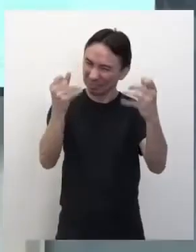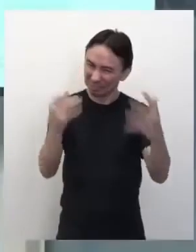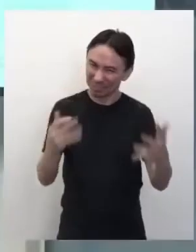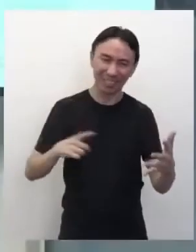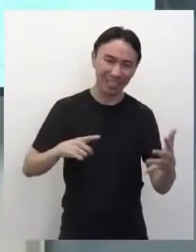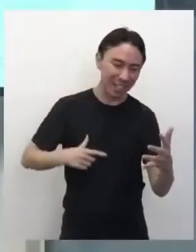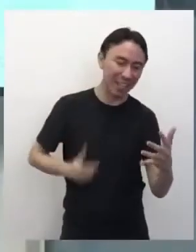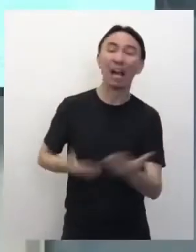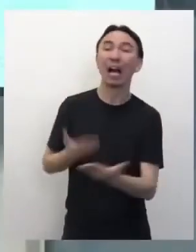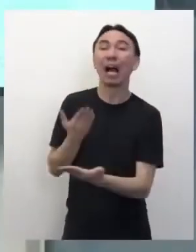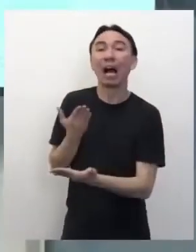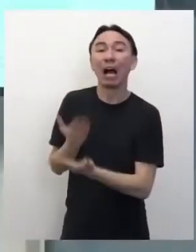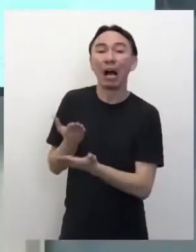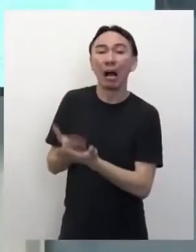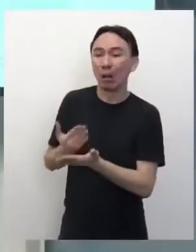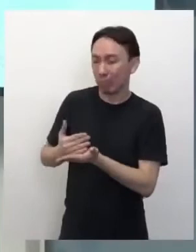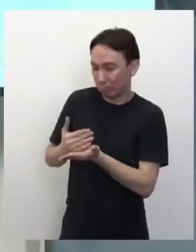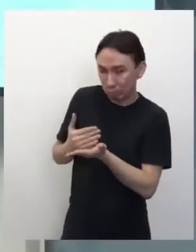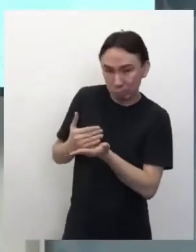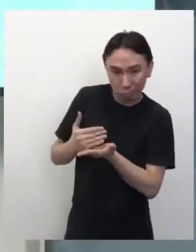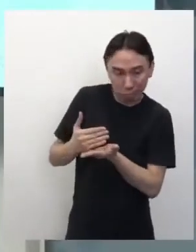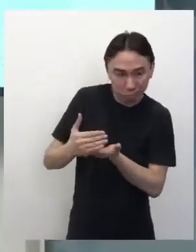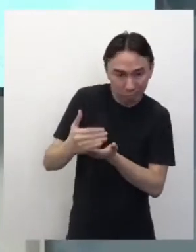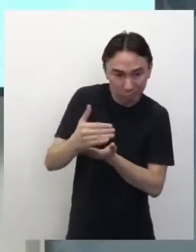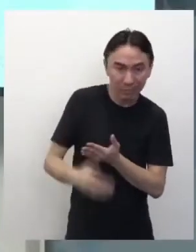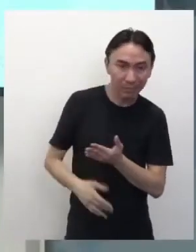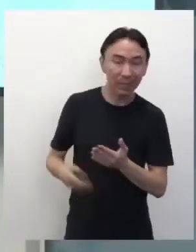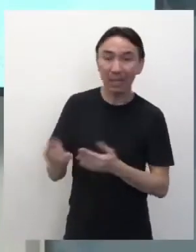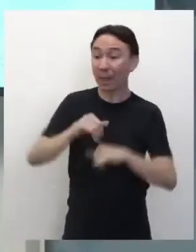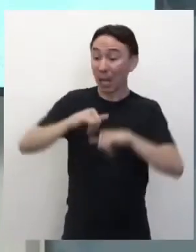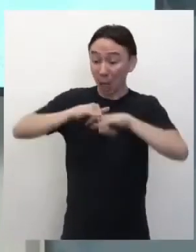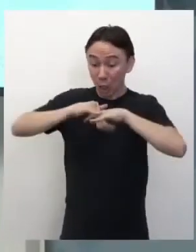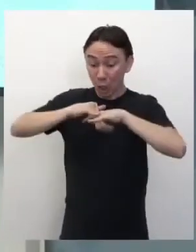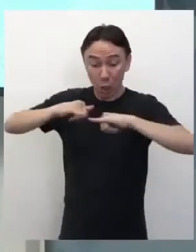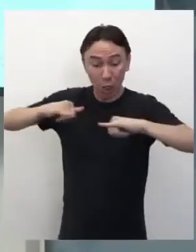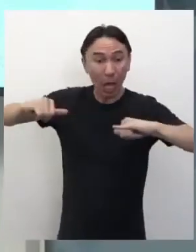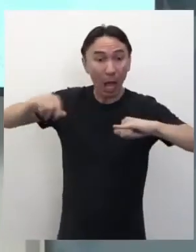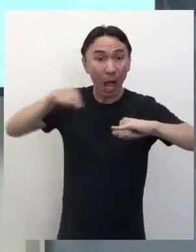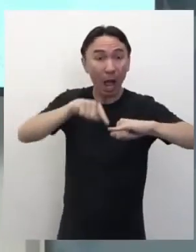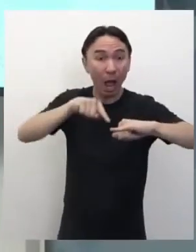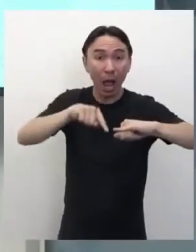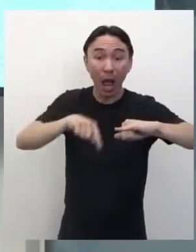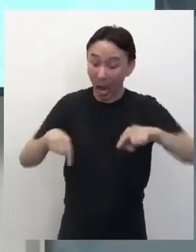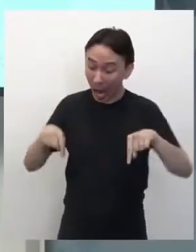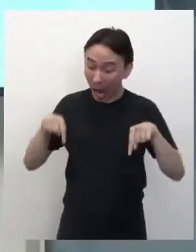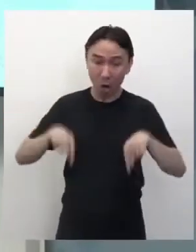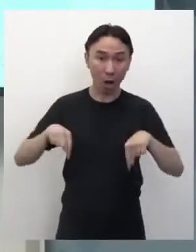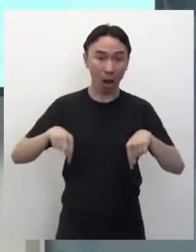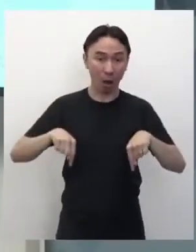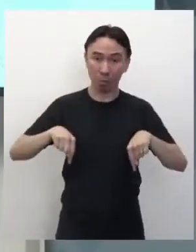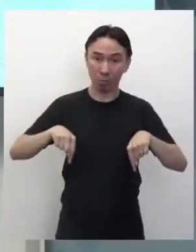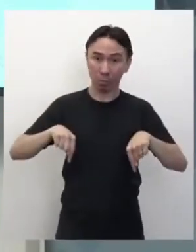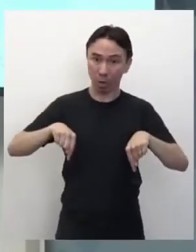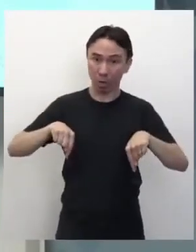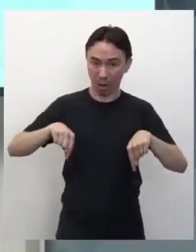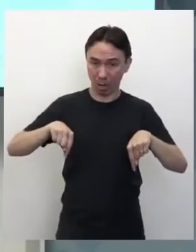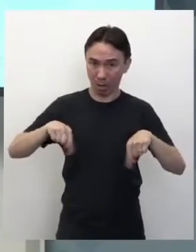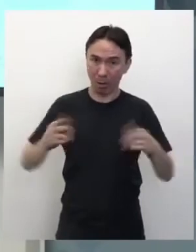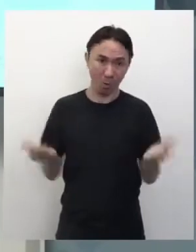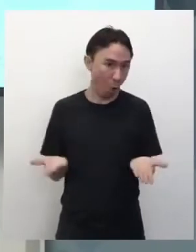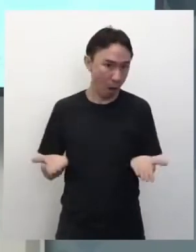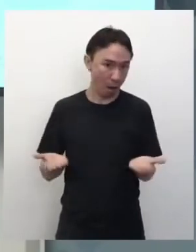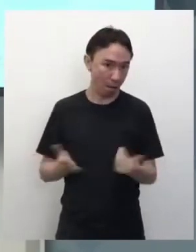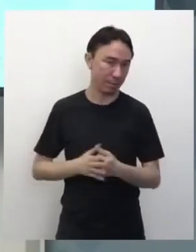aulas, que a notícia, ela é para agora, este momento, né? Então, se eu fizer a leitura de determinada